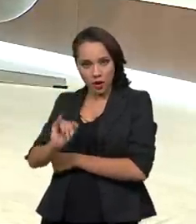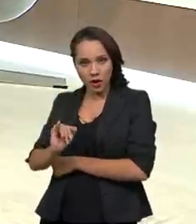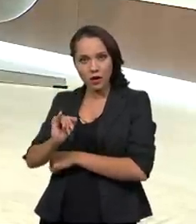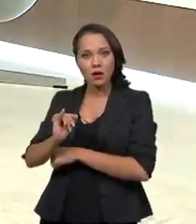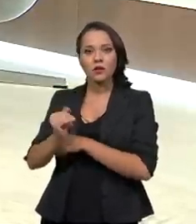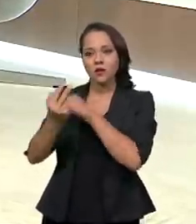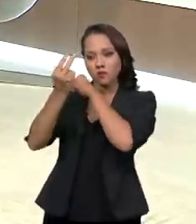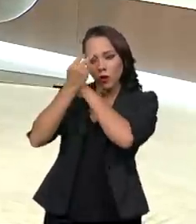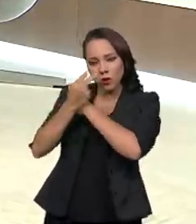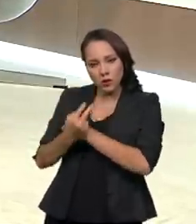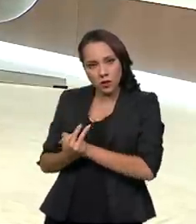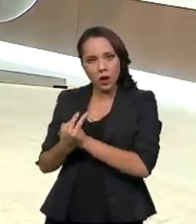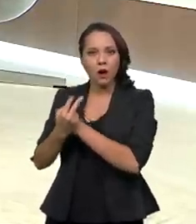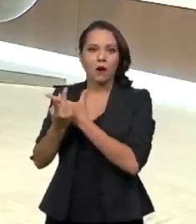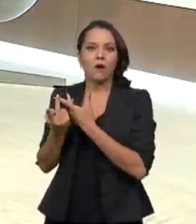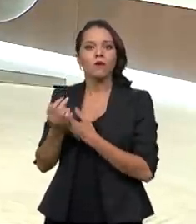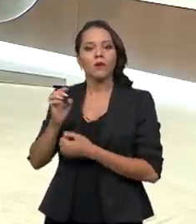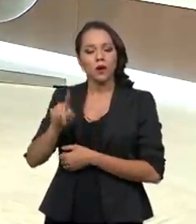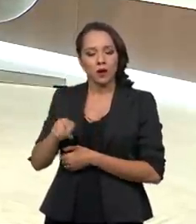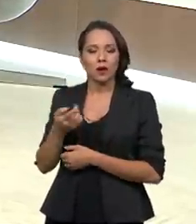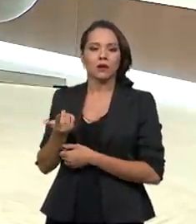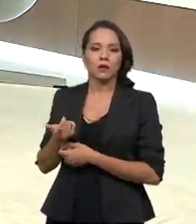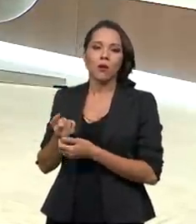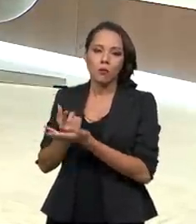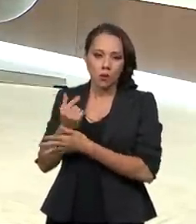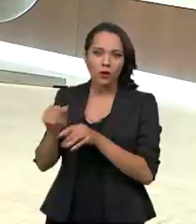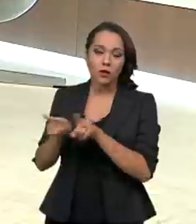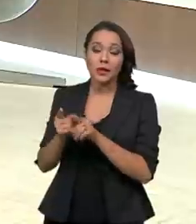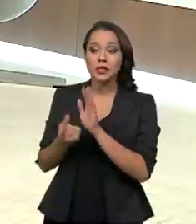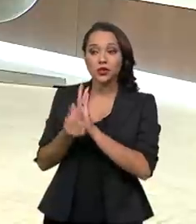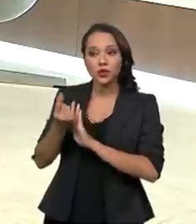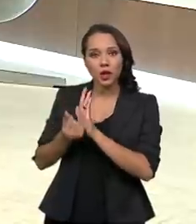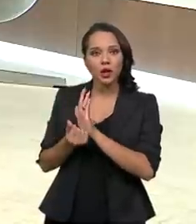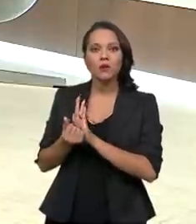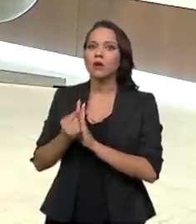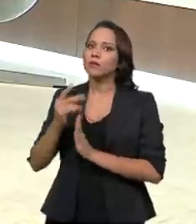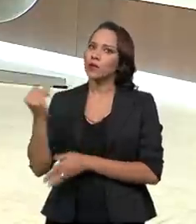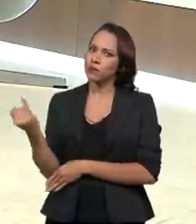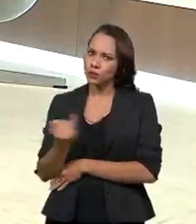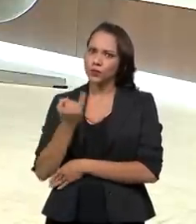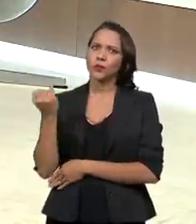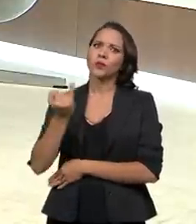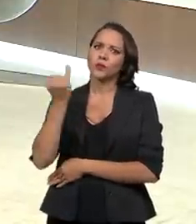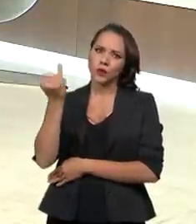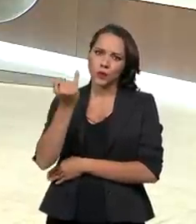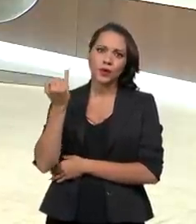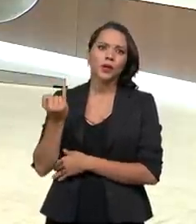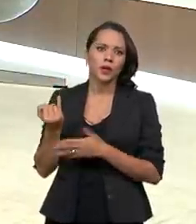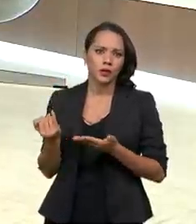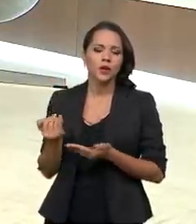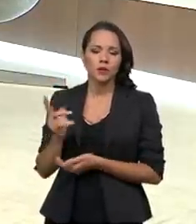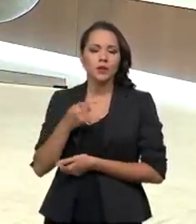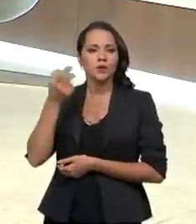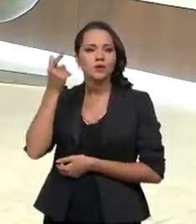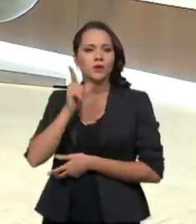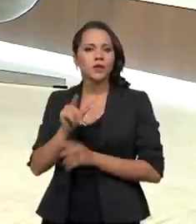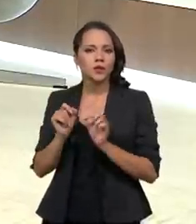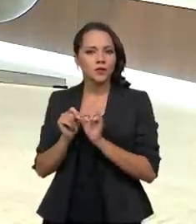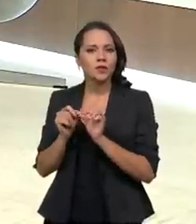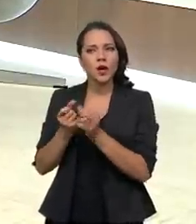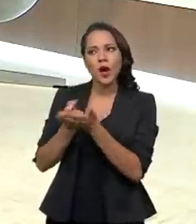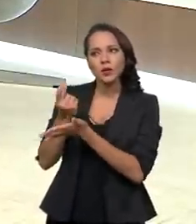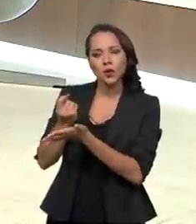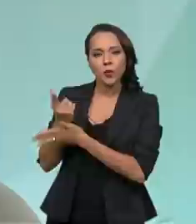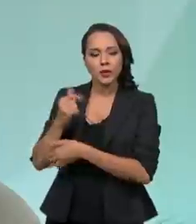equipamentos de proteção individual, os EPI. Então, esses recursos foram fundamentais para que nós pudéssemos, então, fazer as